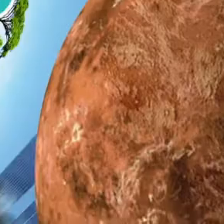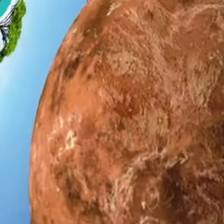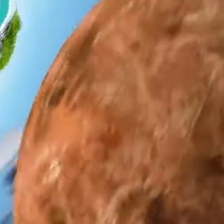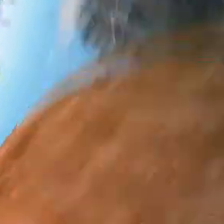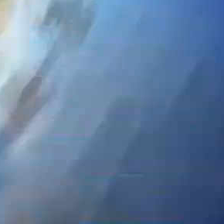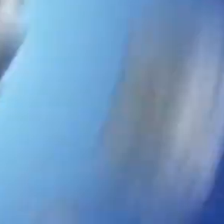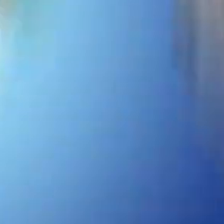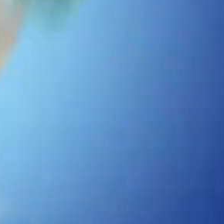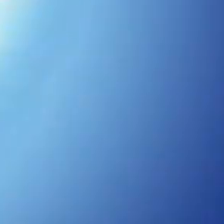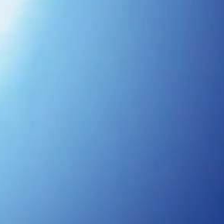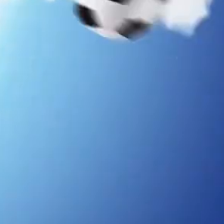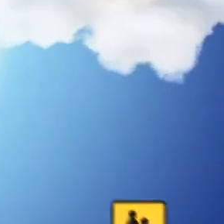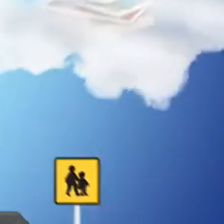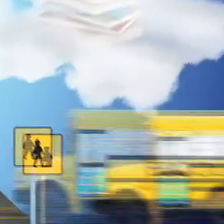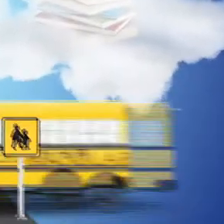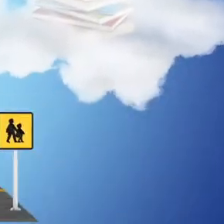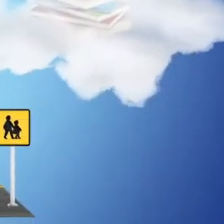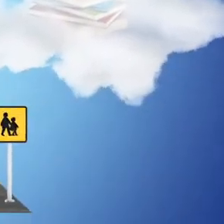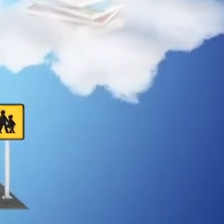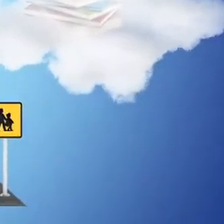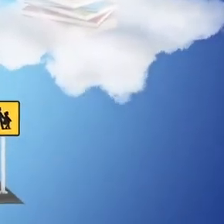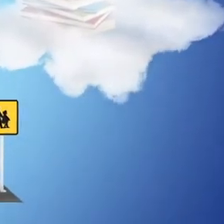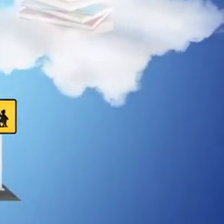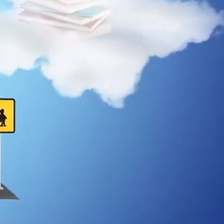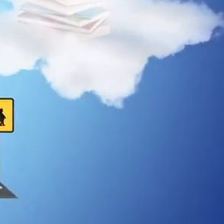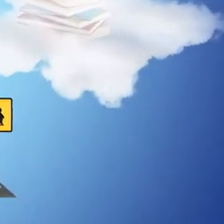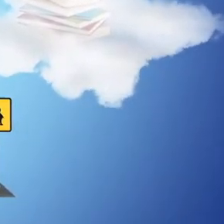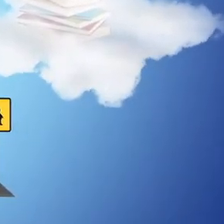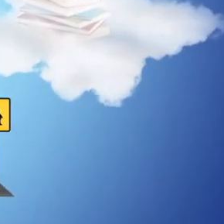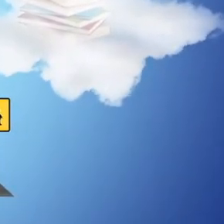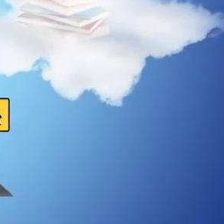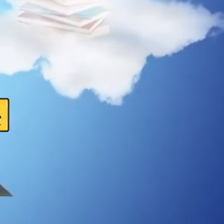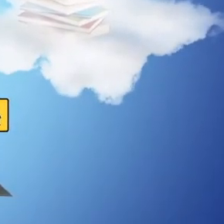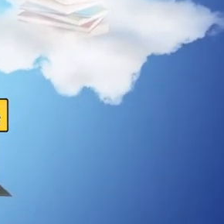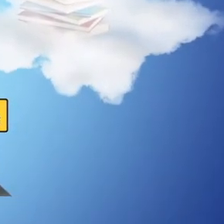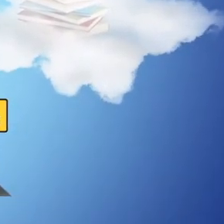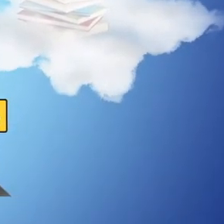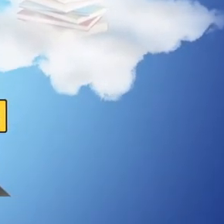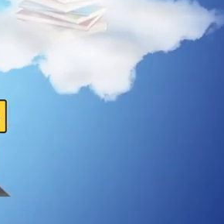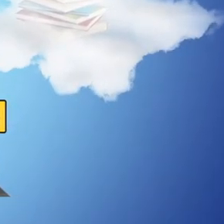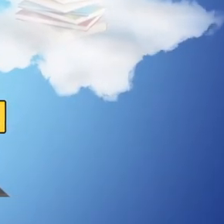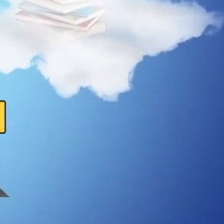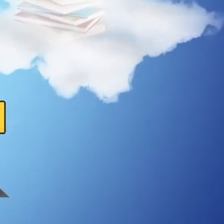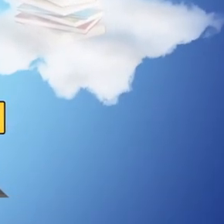aí e aí Transcrição e Legendas Pedro Negri